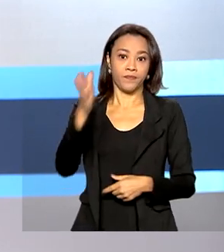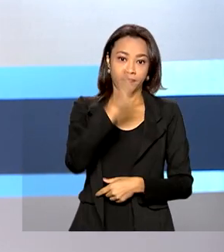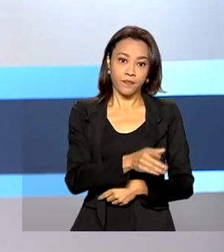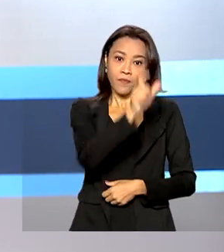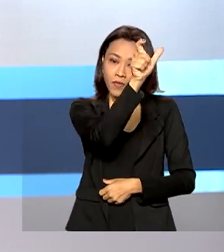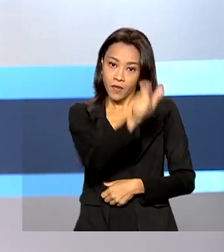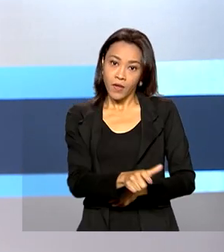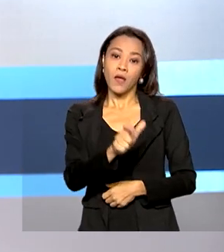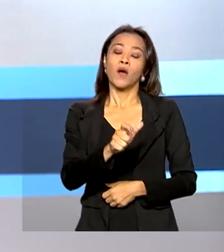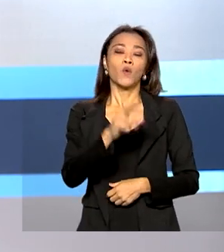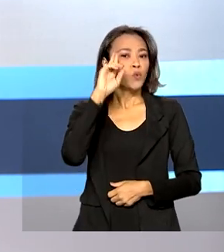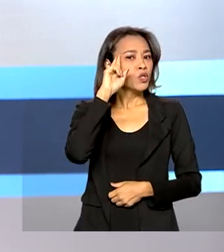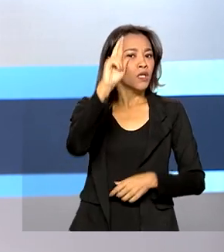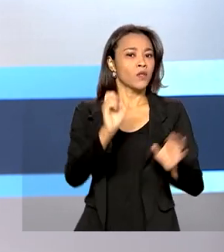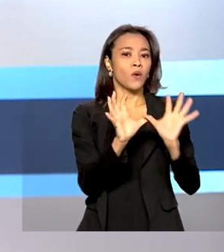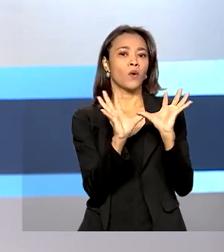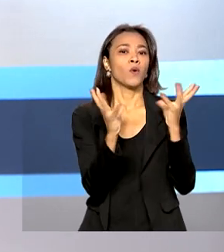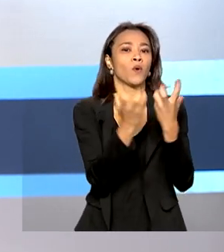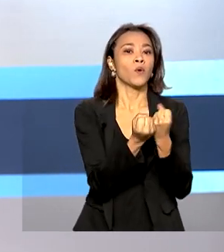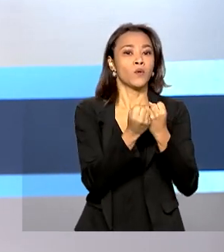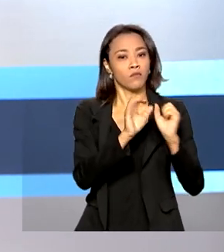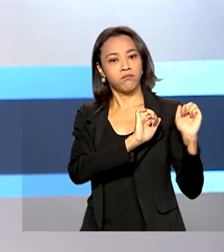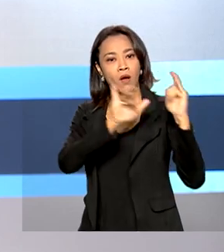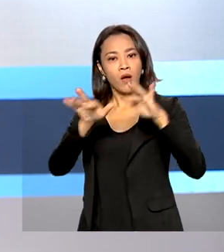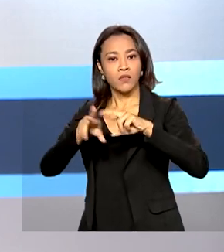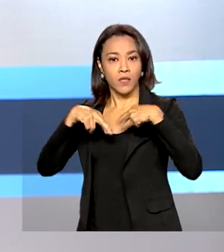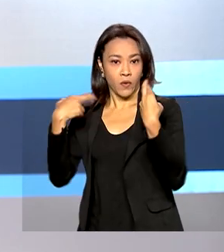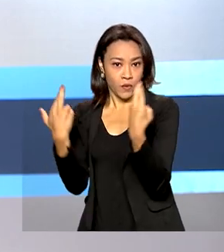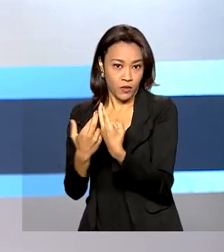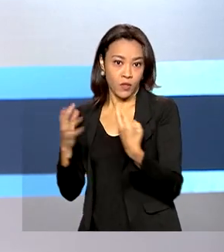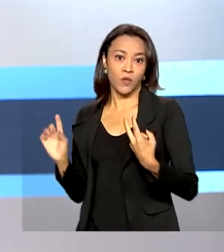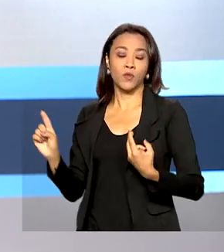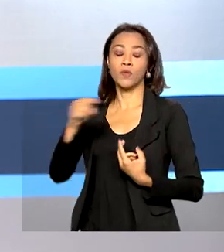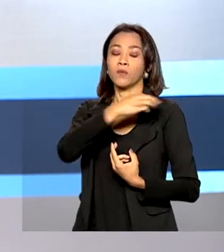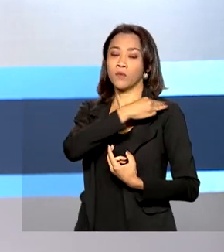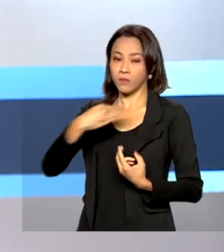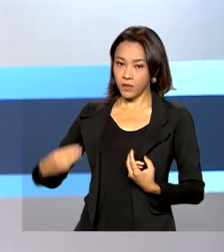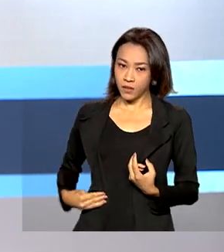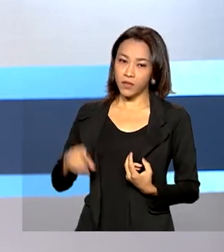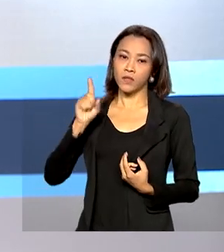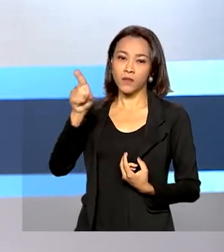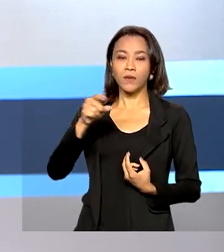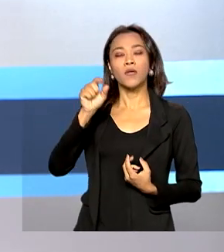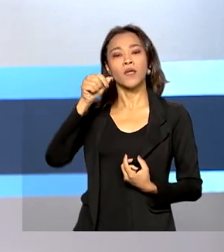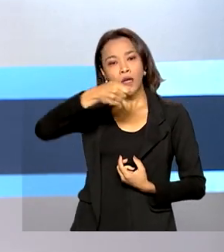ministro Marcelo Queiroga se reuniram em Roma após a abertura do encontro de ministros da saúde do G20.